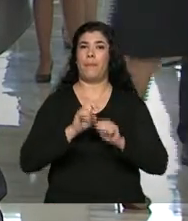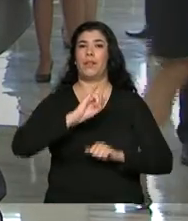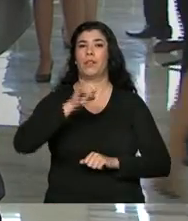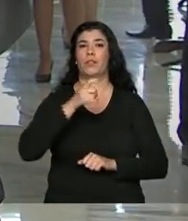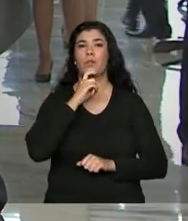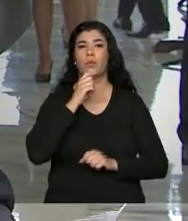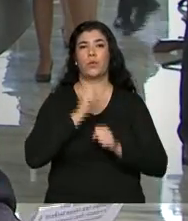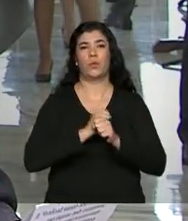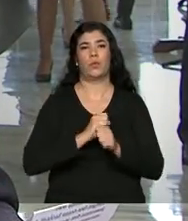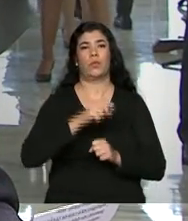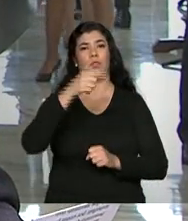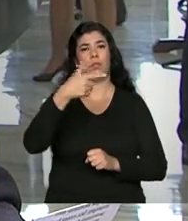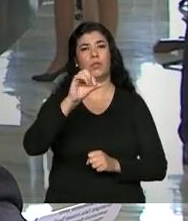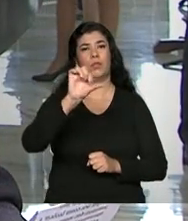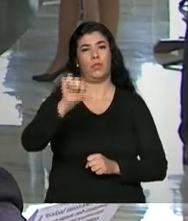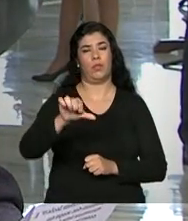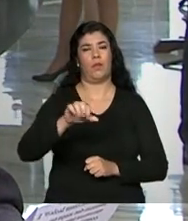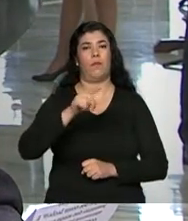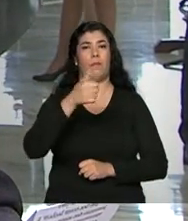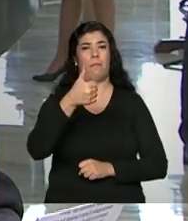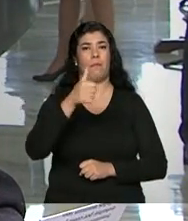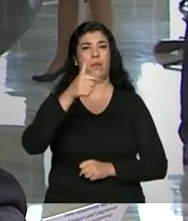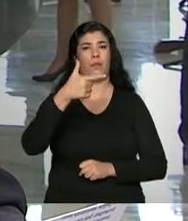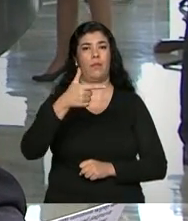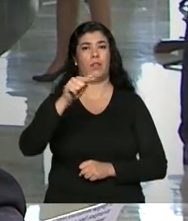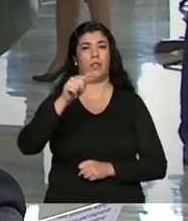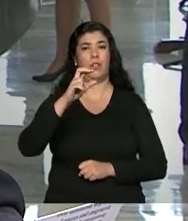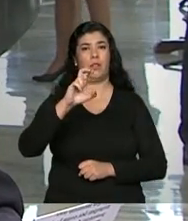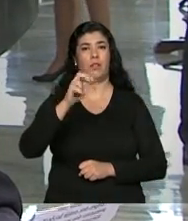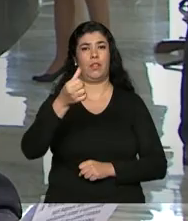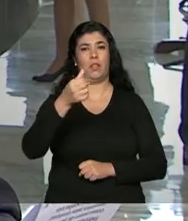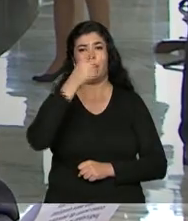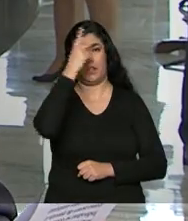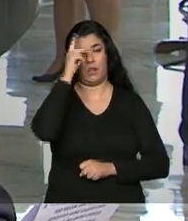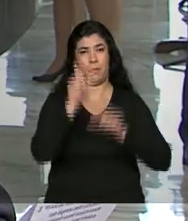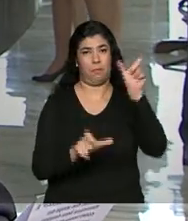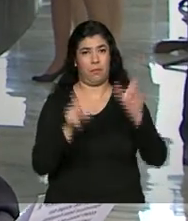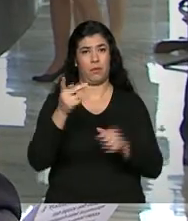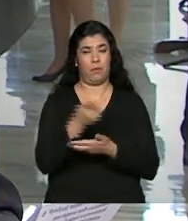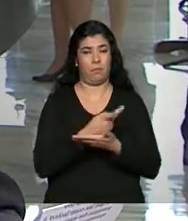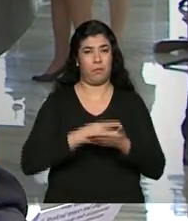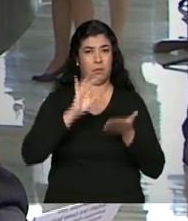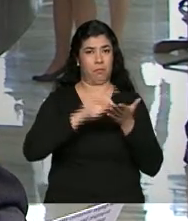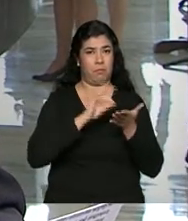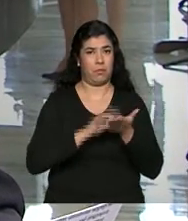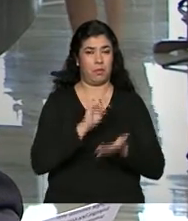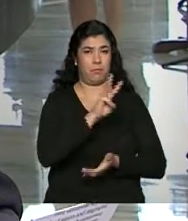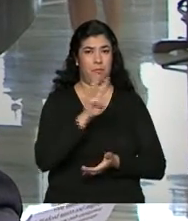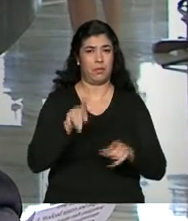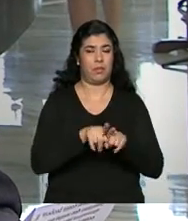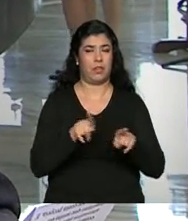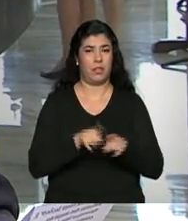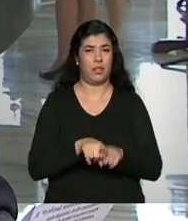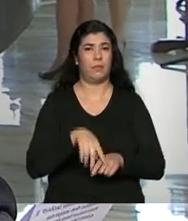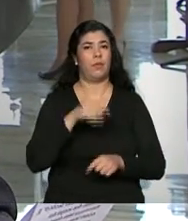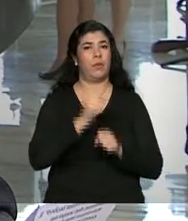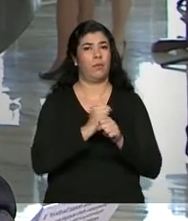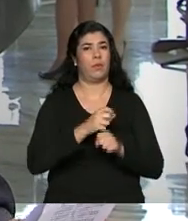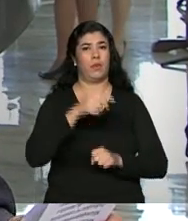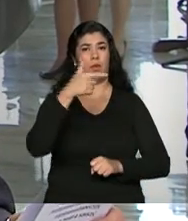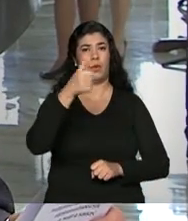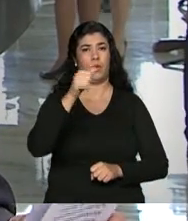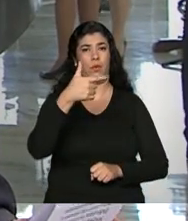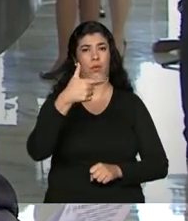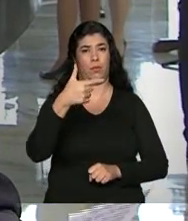2009, 1.256 pessoas procuraram a formalização. Em 2012, com o aumento do faturamento